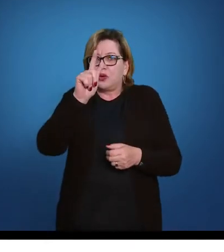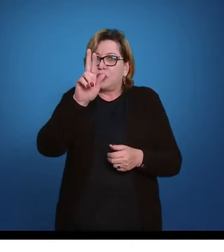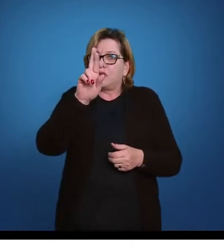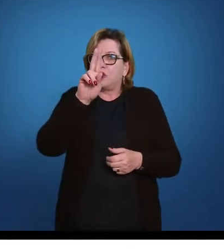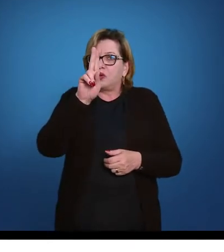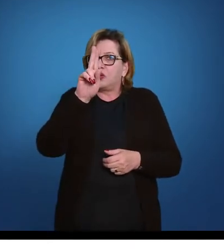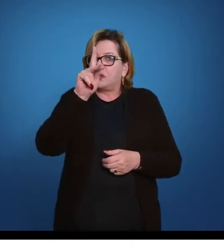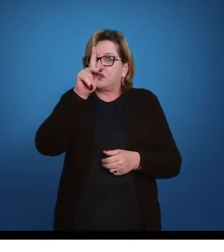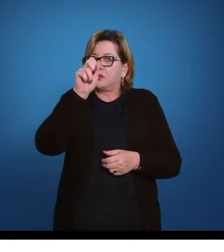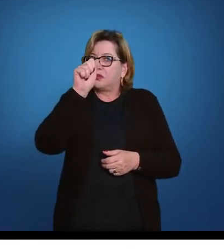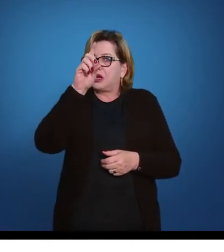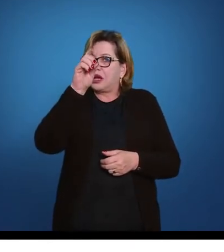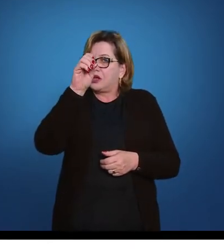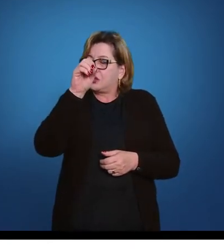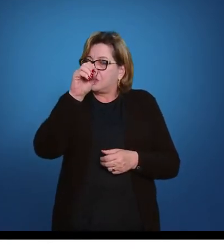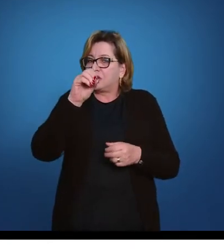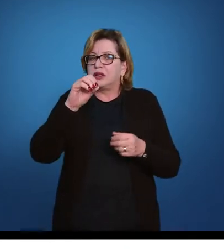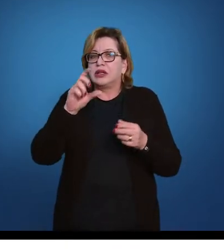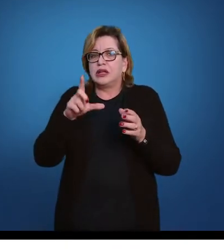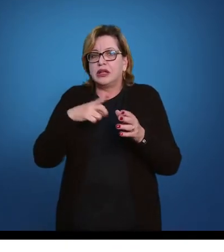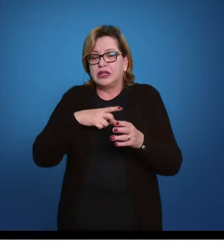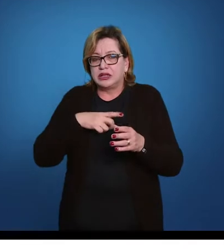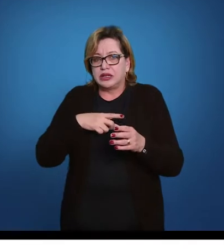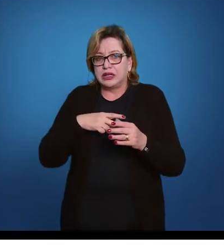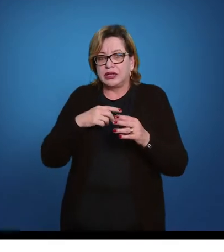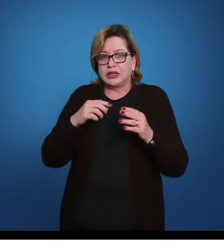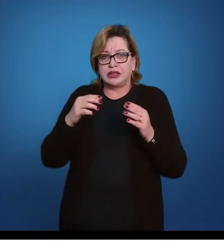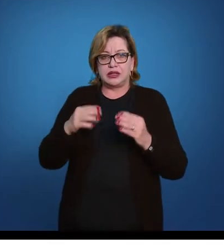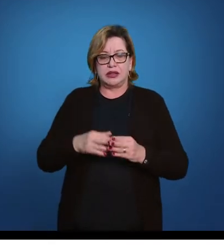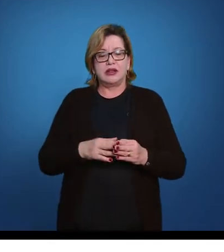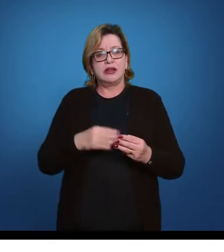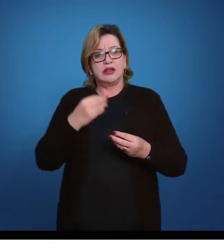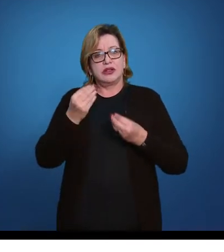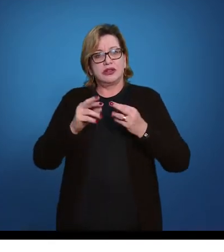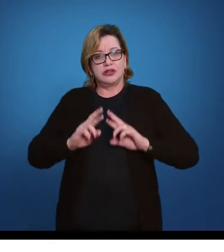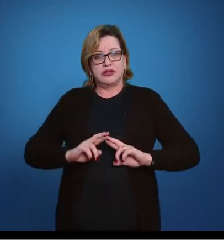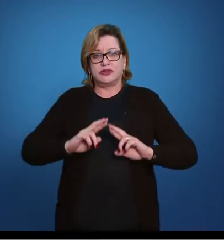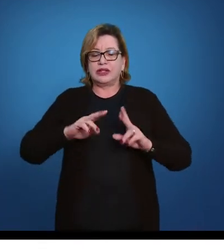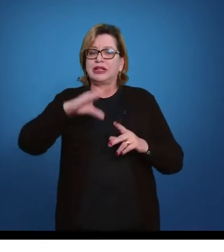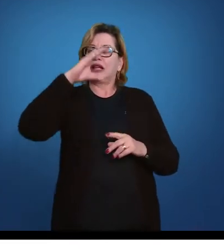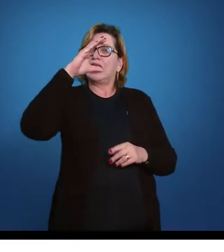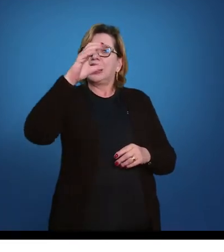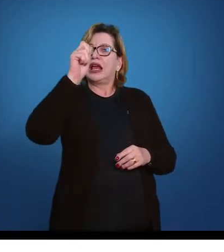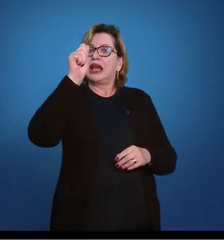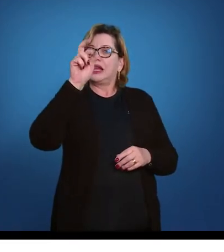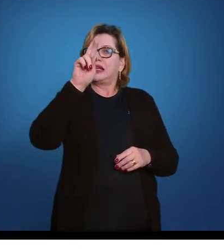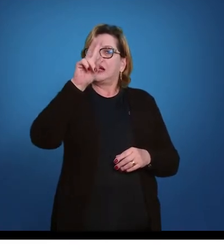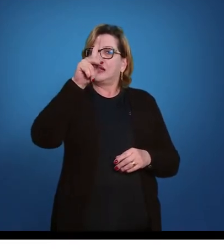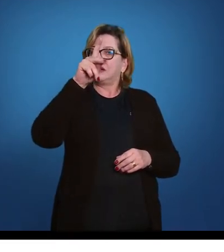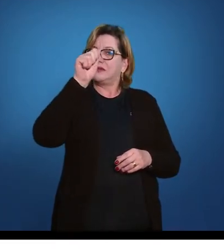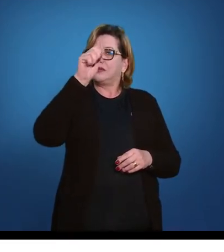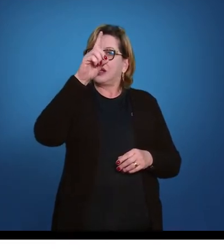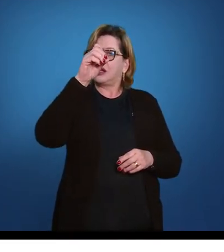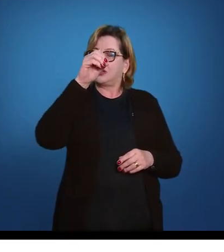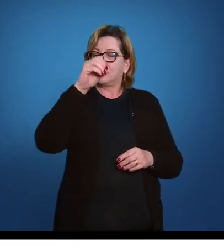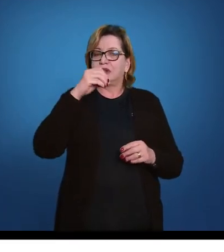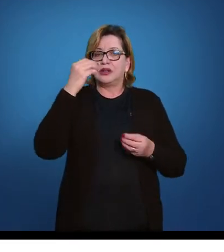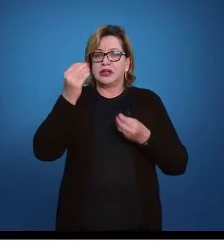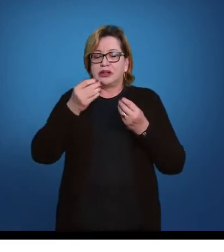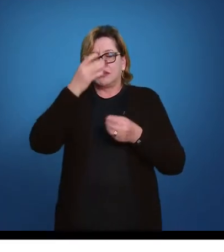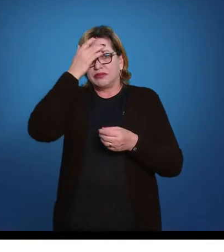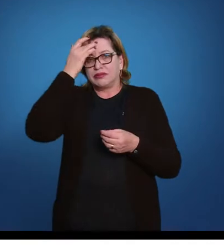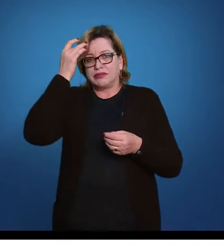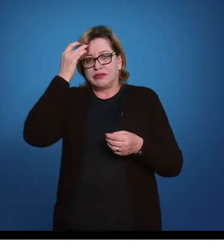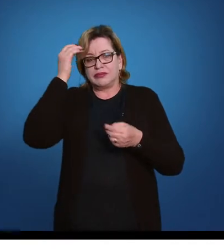existe o rolamento tanto para frente quanto para trás. Na posição carpada, em que o executante